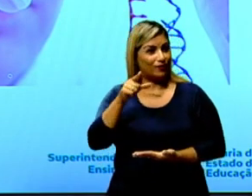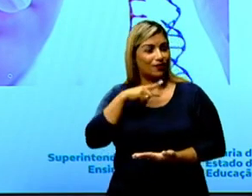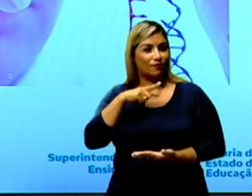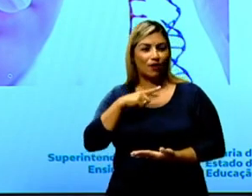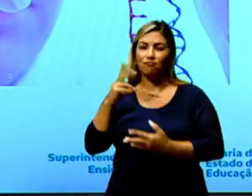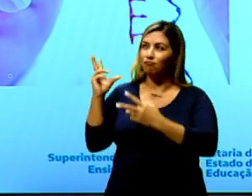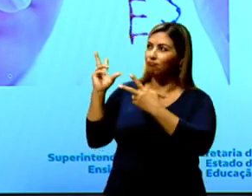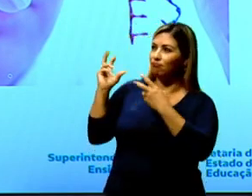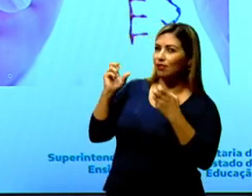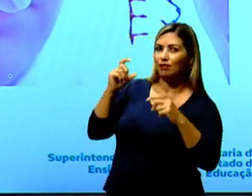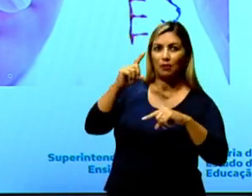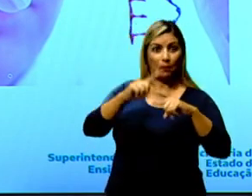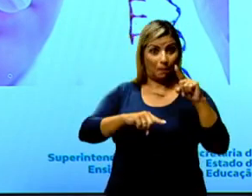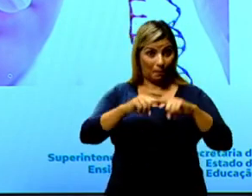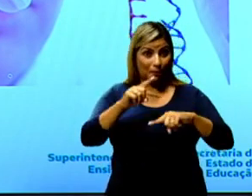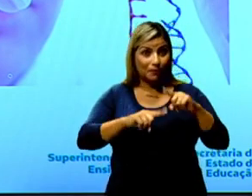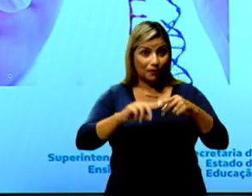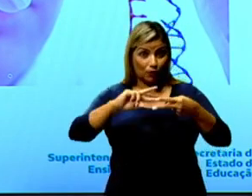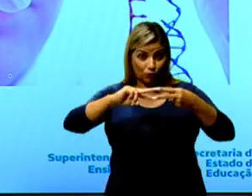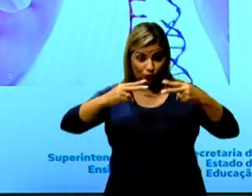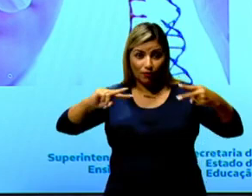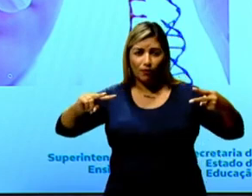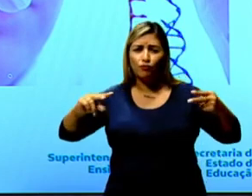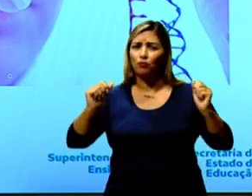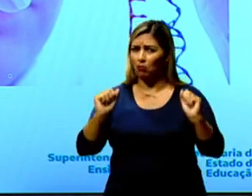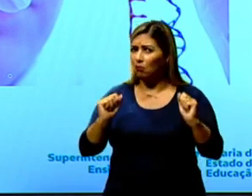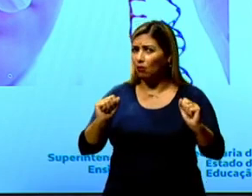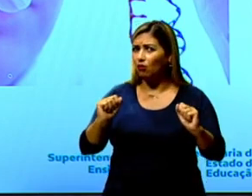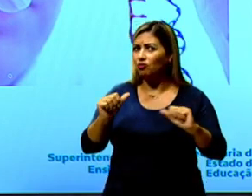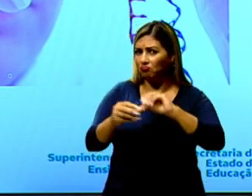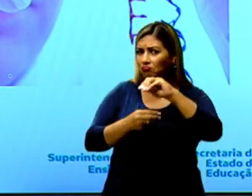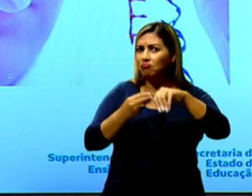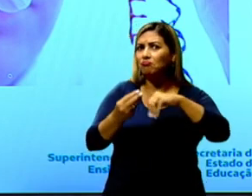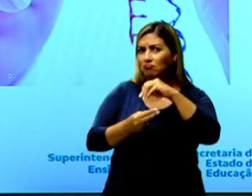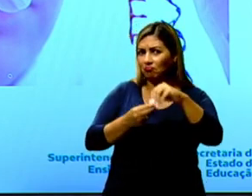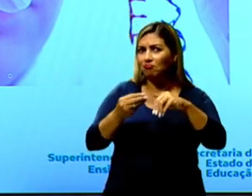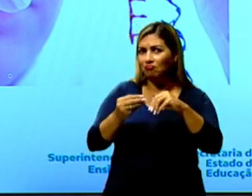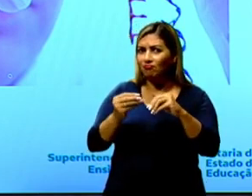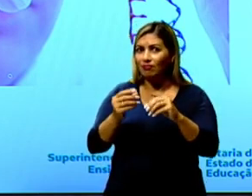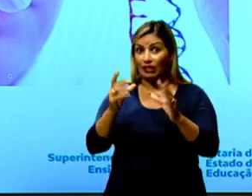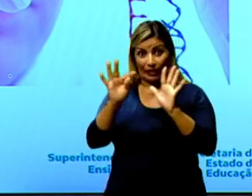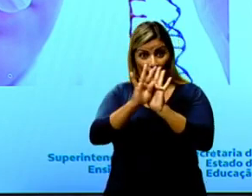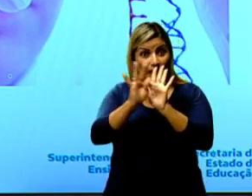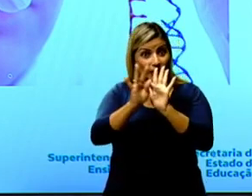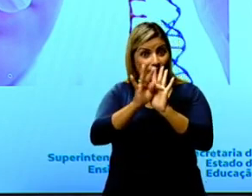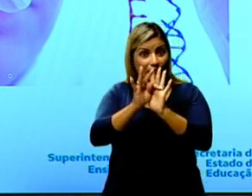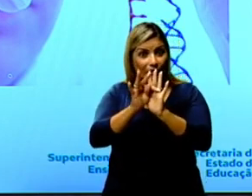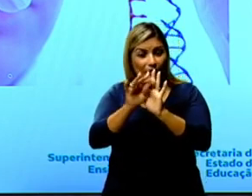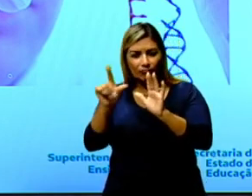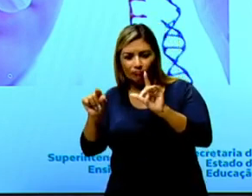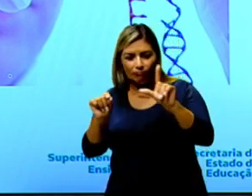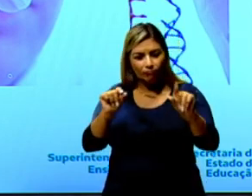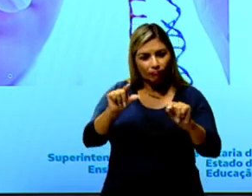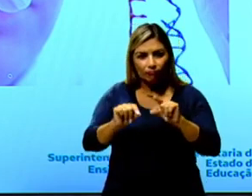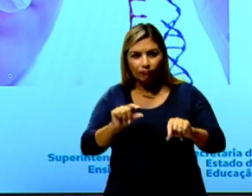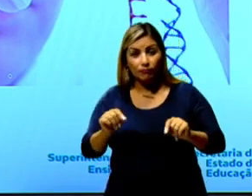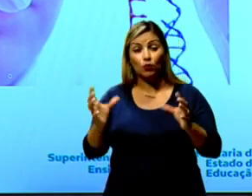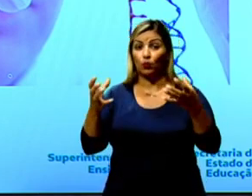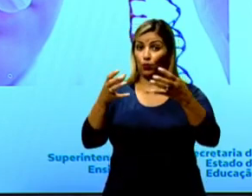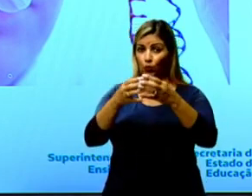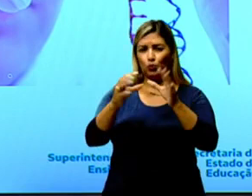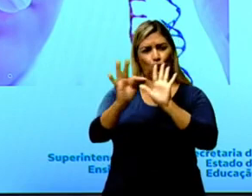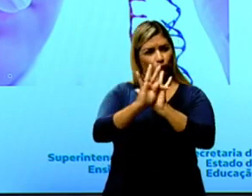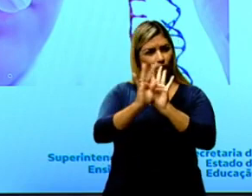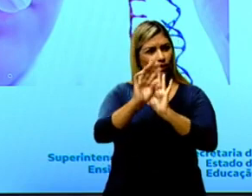o material genético pode ser manipulado por meio de algumas técnicas. E o conjunto dessas técnicas